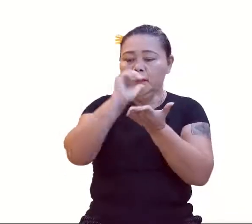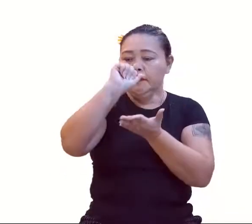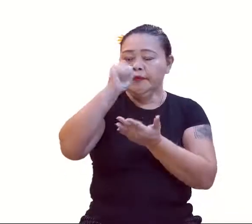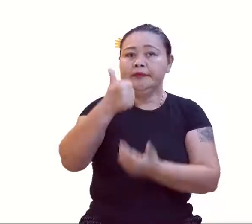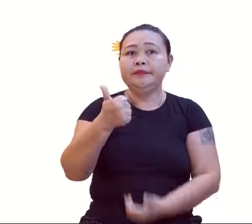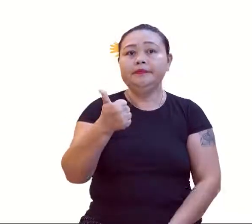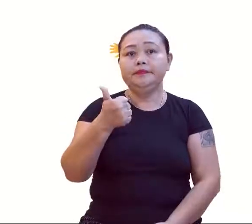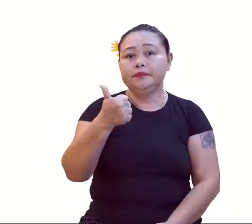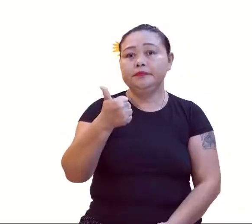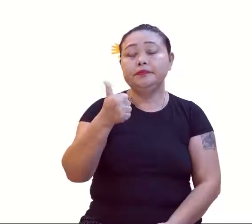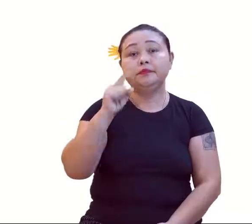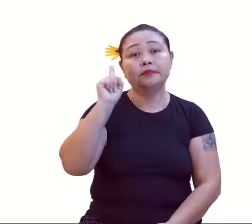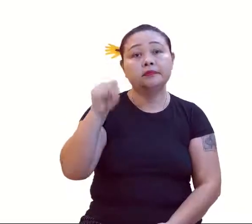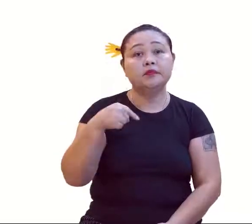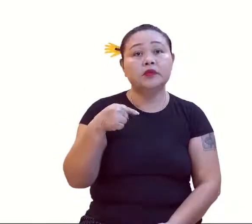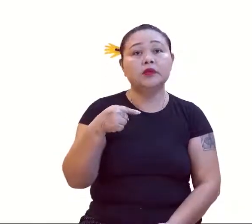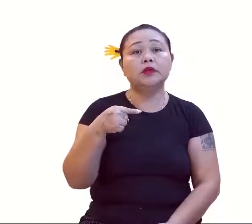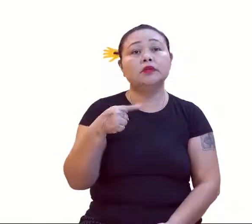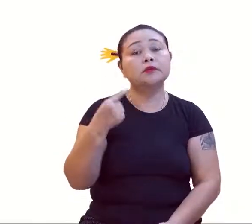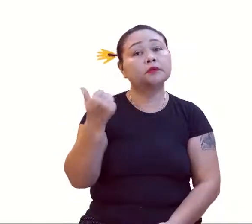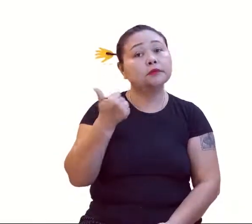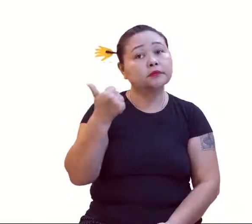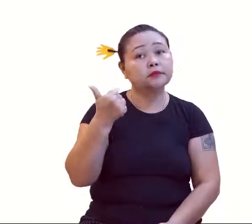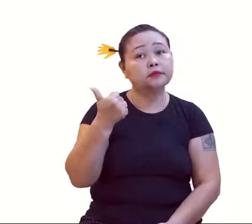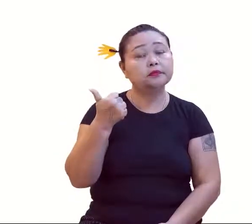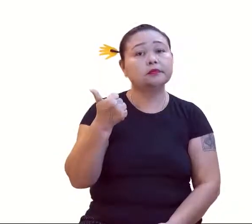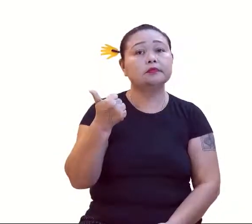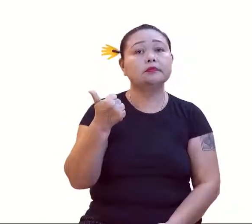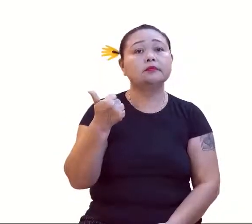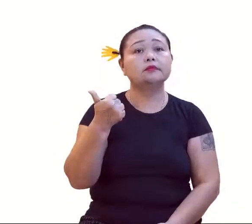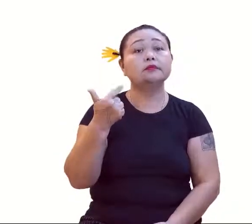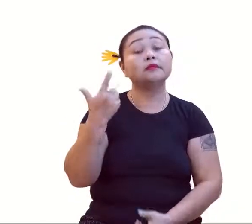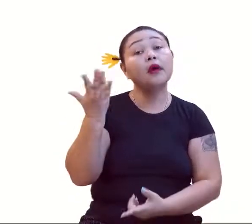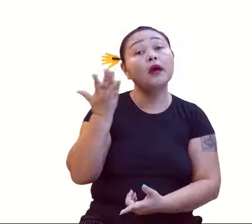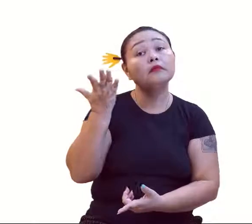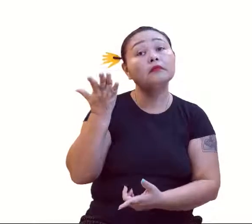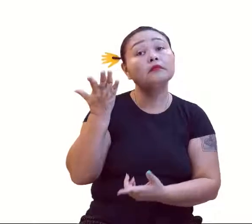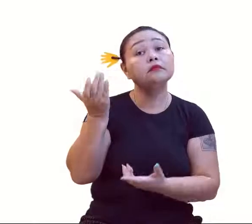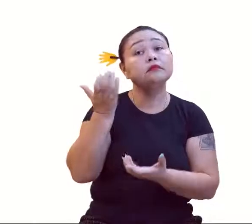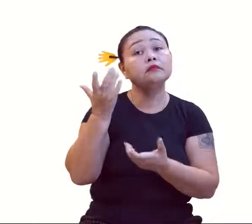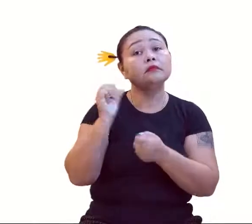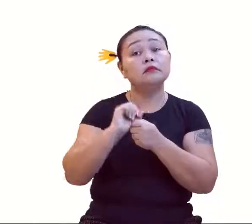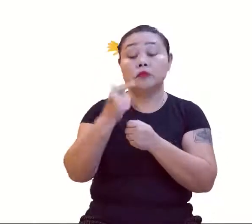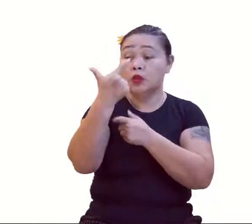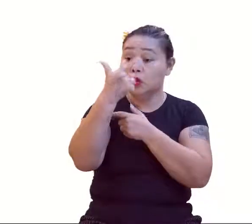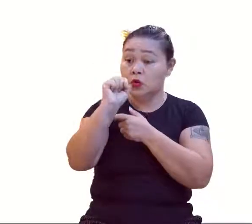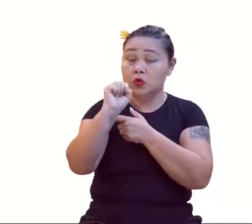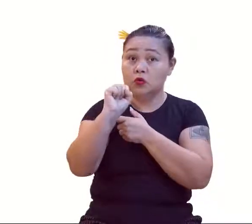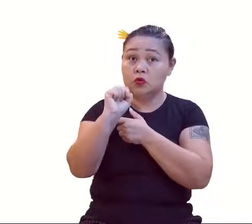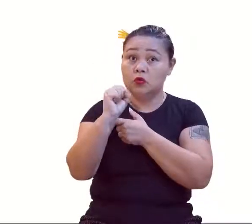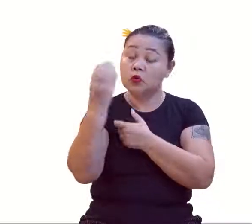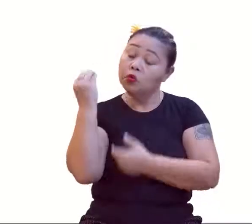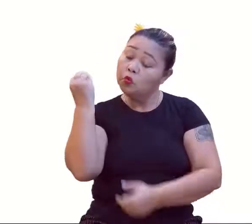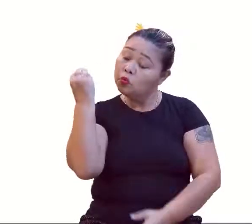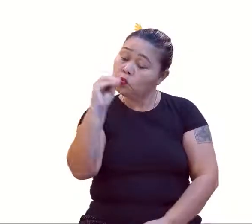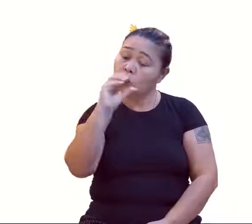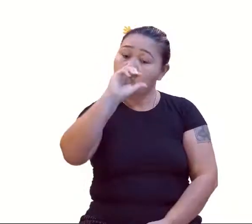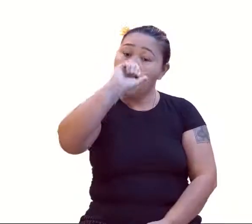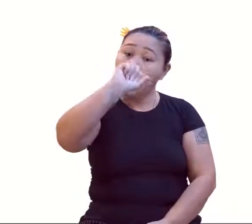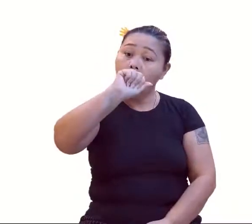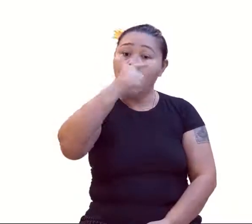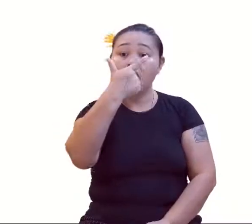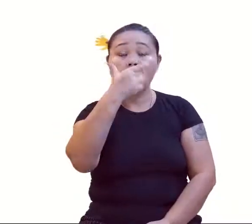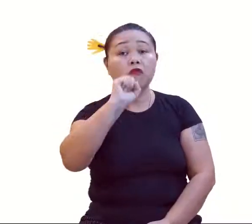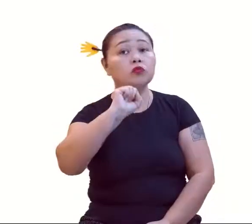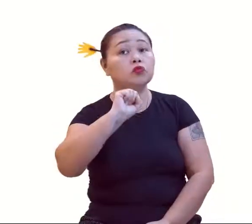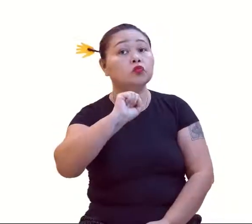A1, ele vai ser com o nosso primeiro termo. Vai ser o 1. Mas aqui, eu só quero o vigésimo oitavo. Então, eu já vou lá no A28. Isso.